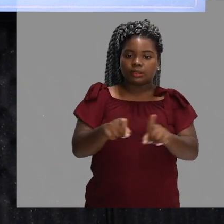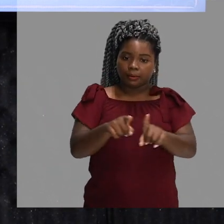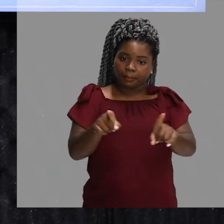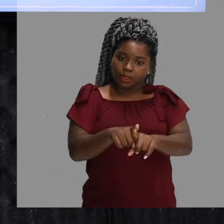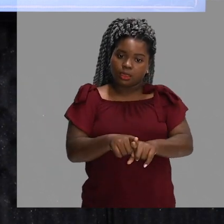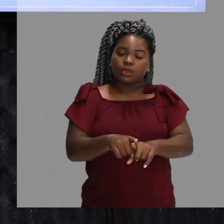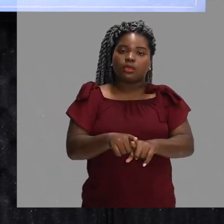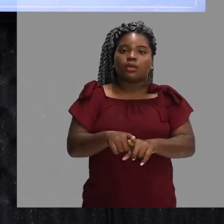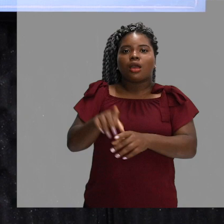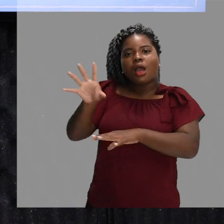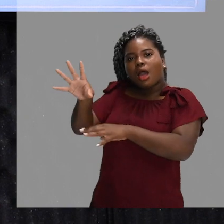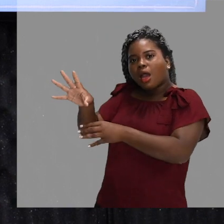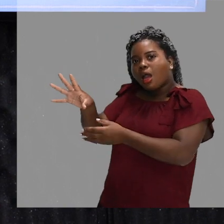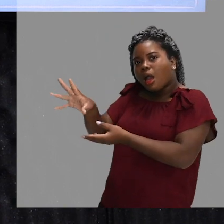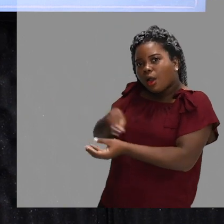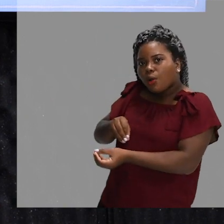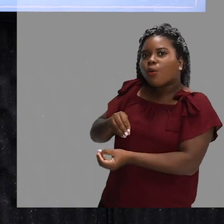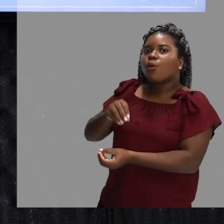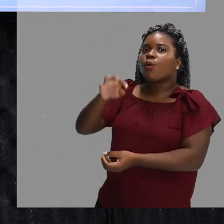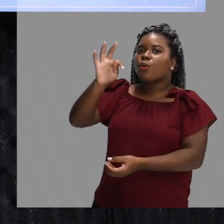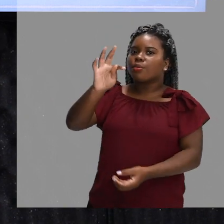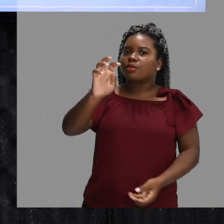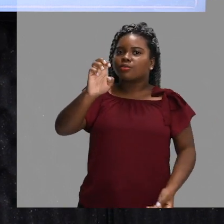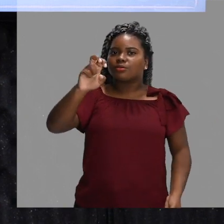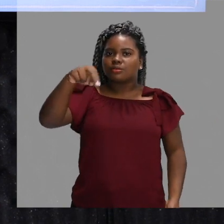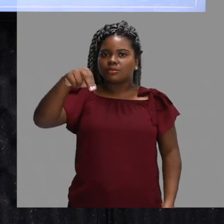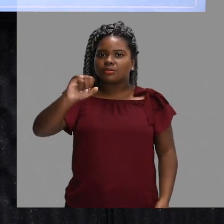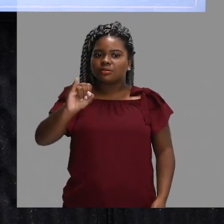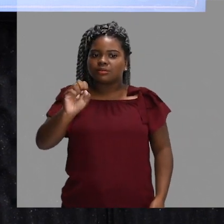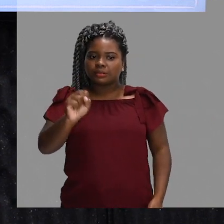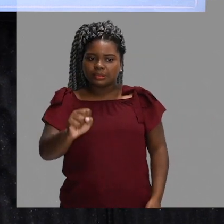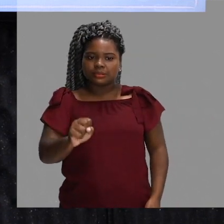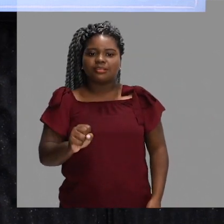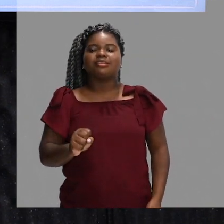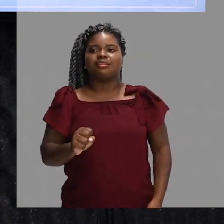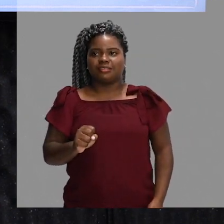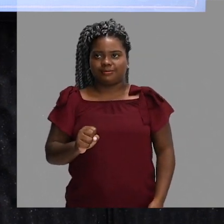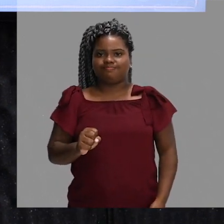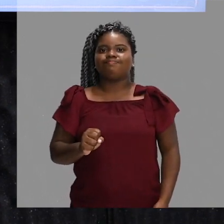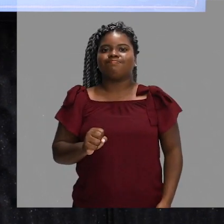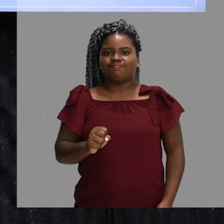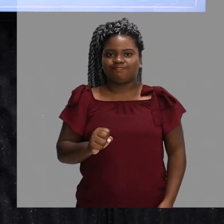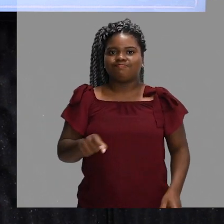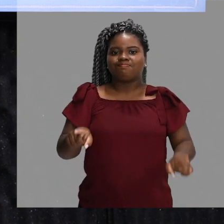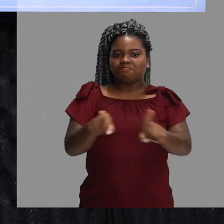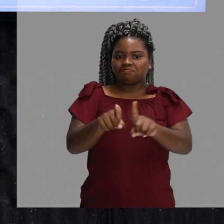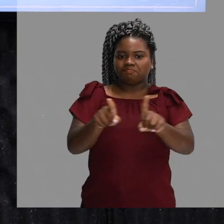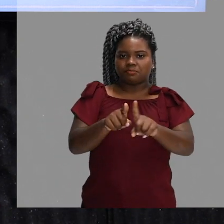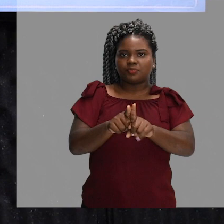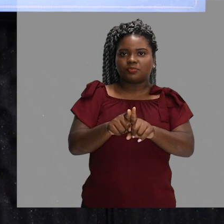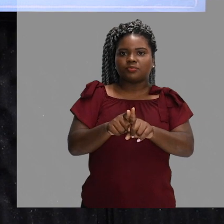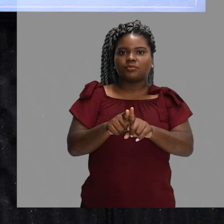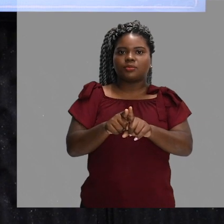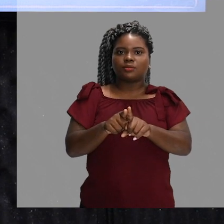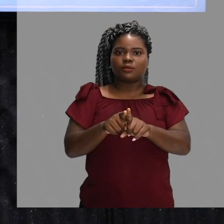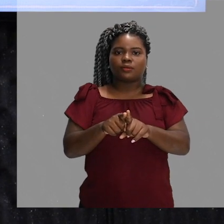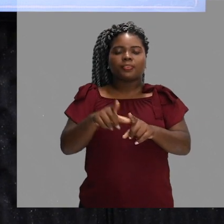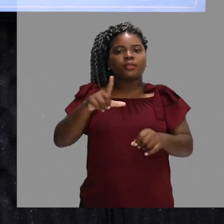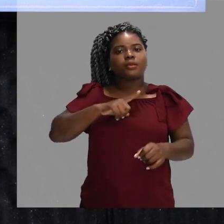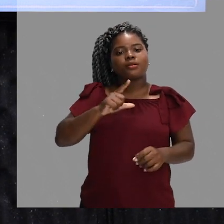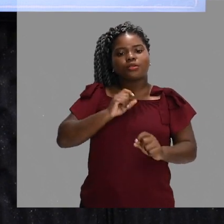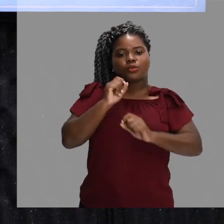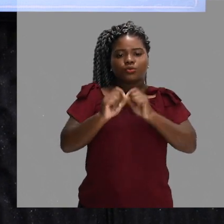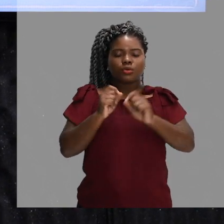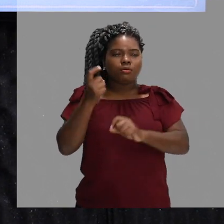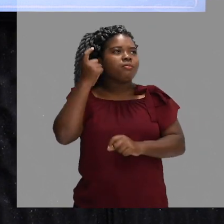a questão do quadra, bola e a lógica de passar e repassar a bola. Também